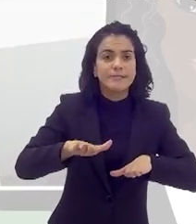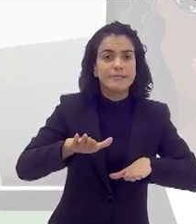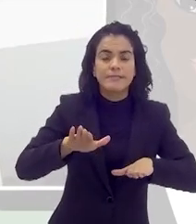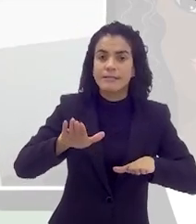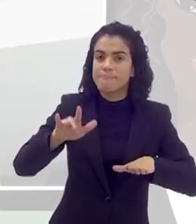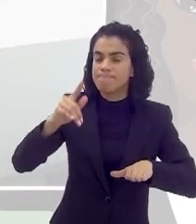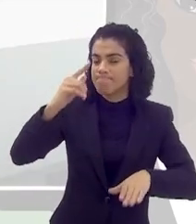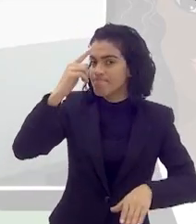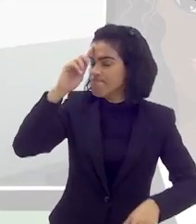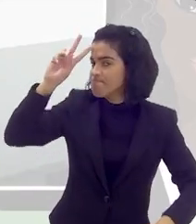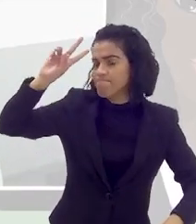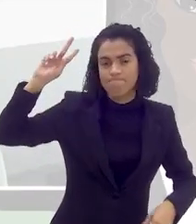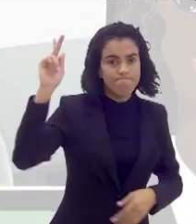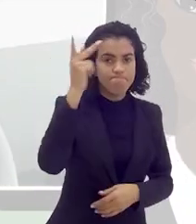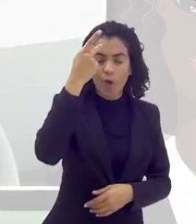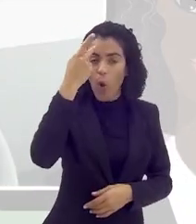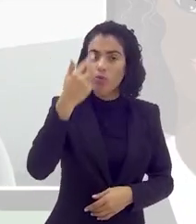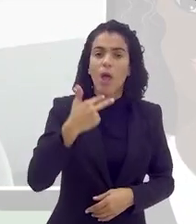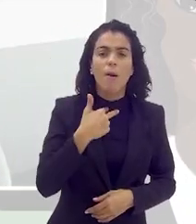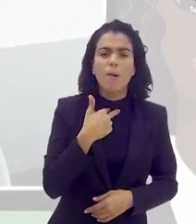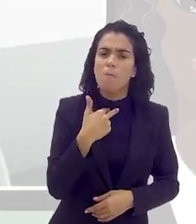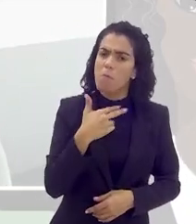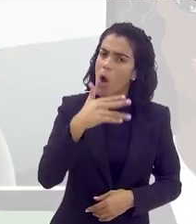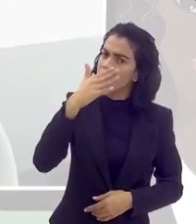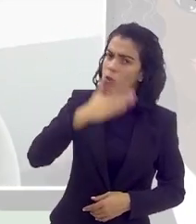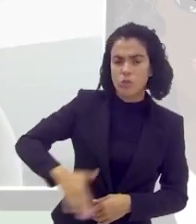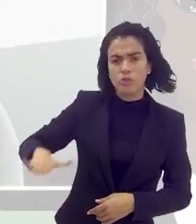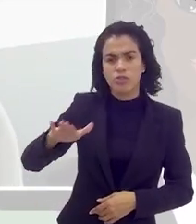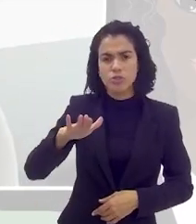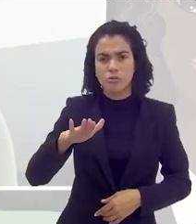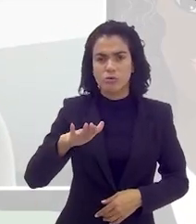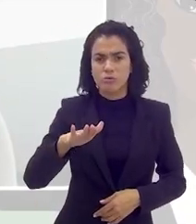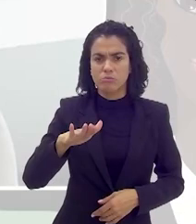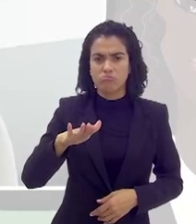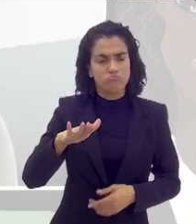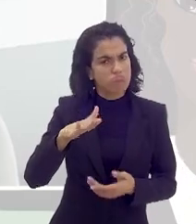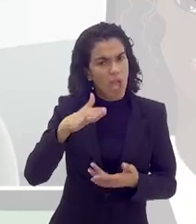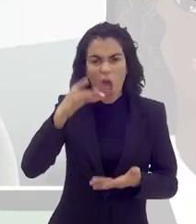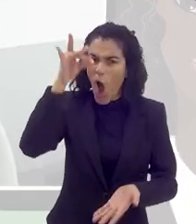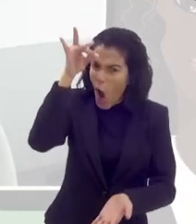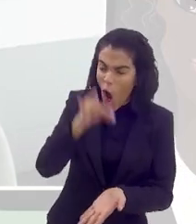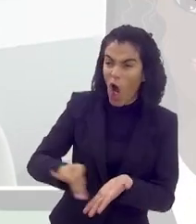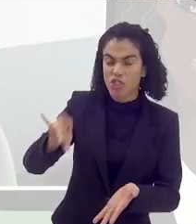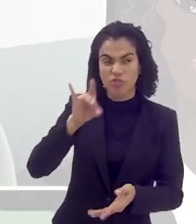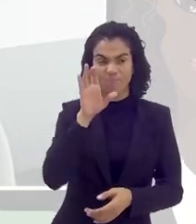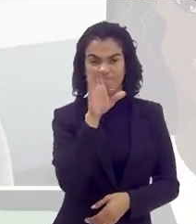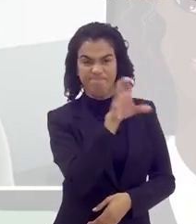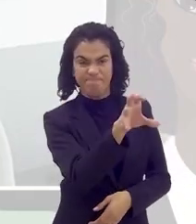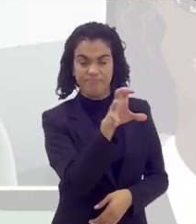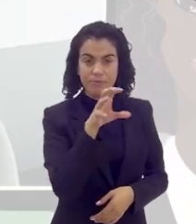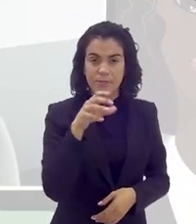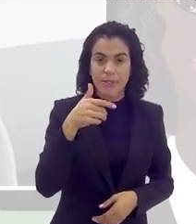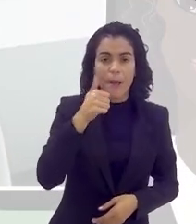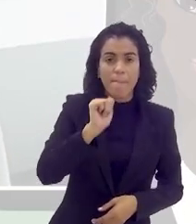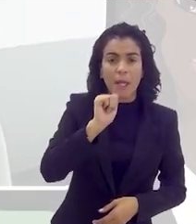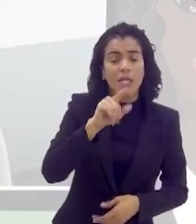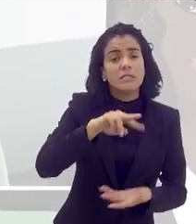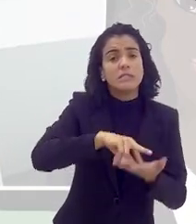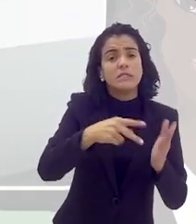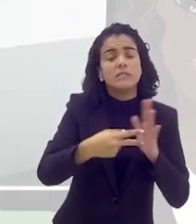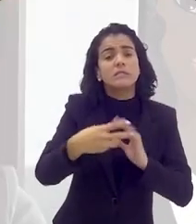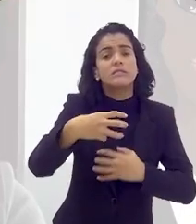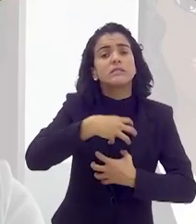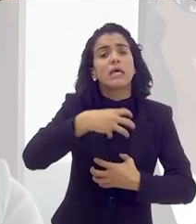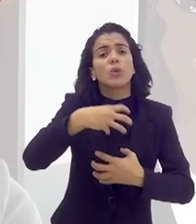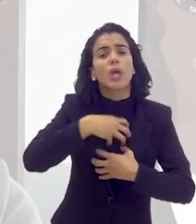entram em crise porque não podem gostar da madrasta. Porque do outro lado tem uma mãe falando tão mal dessa mulher. Como é que eu vou gostar? É trair a